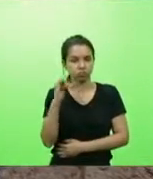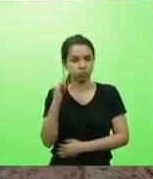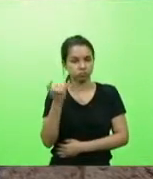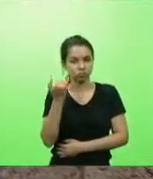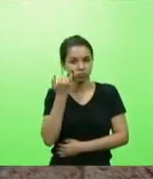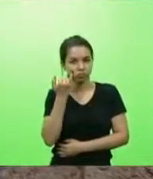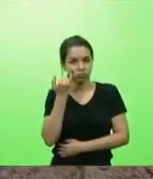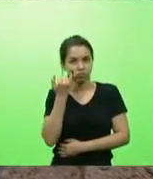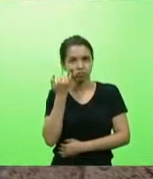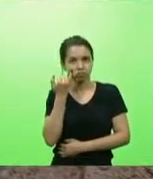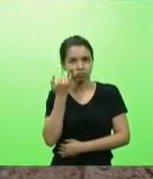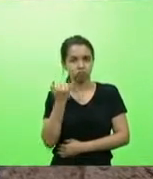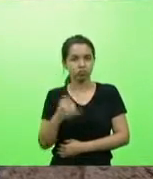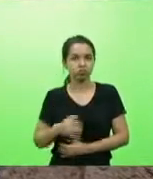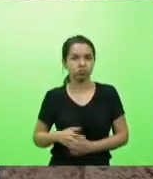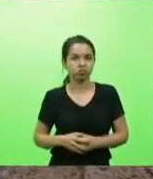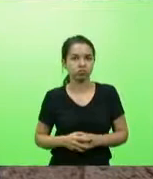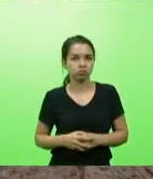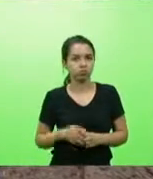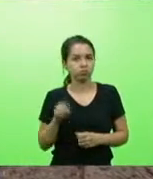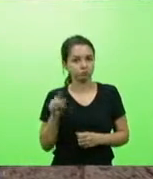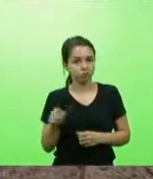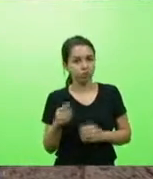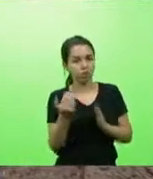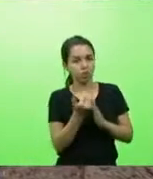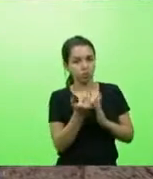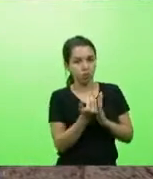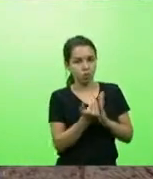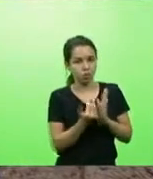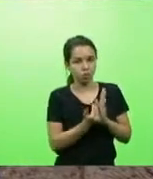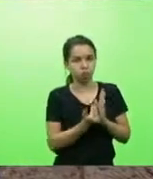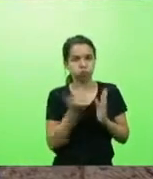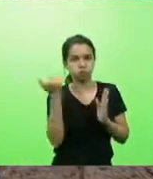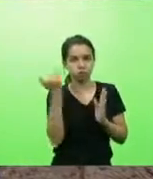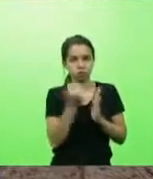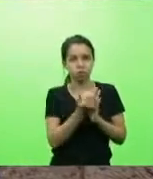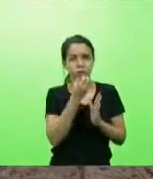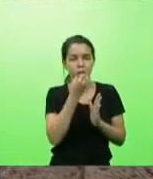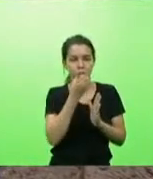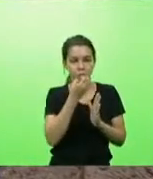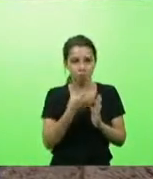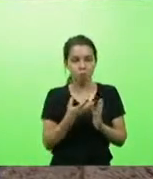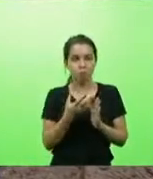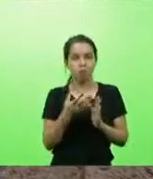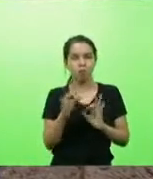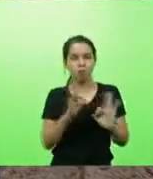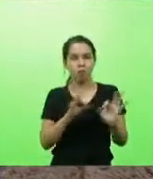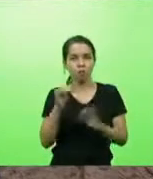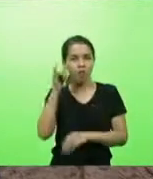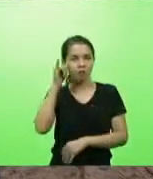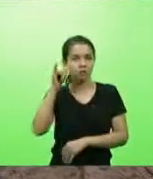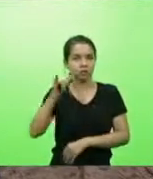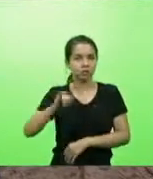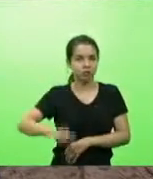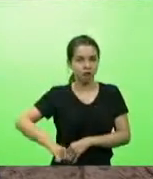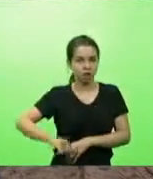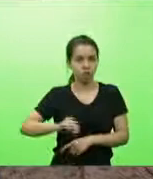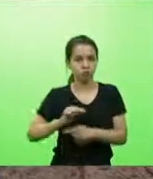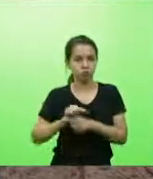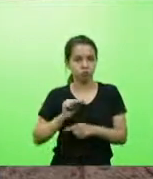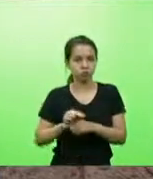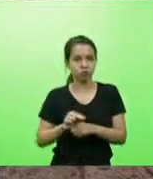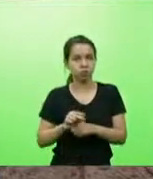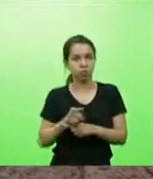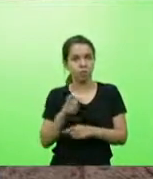apenas aqui cumprindo um protocolo de quem está fazendo. Que bom que faça, está prevenindo as pessoas e com acompanhamento